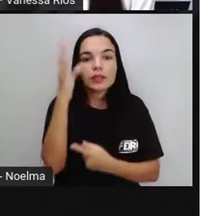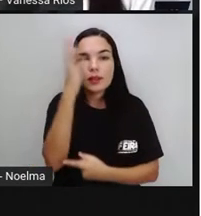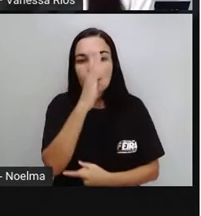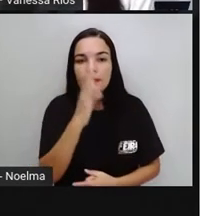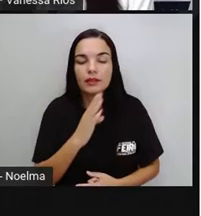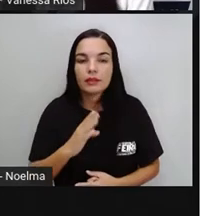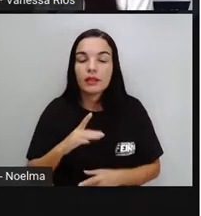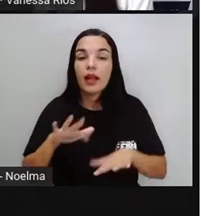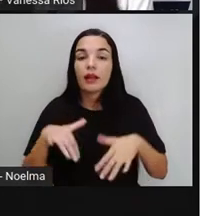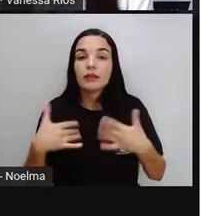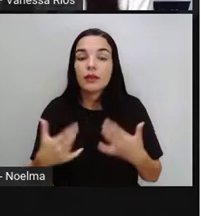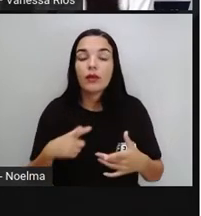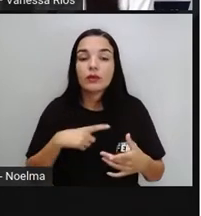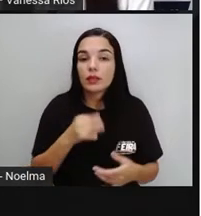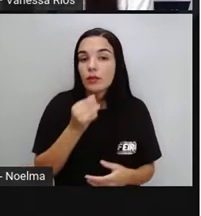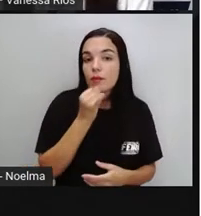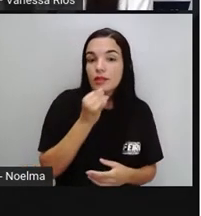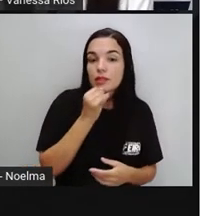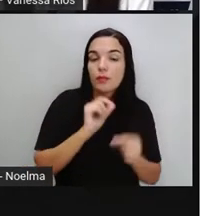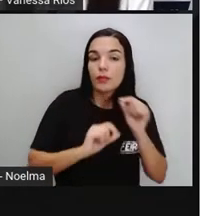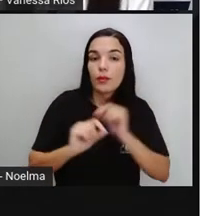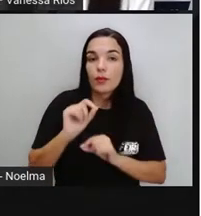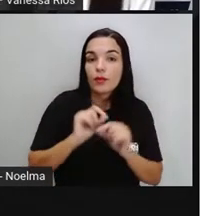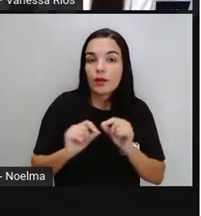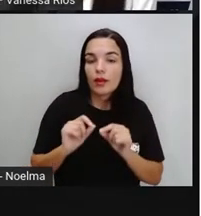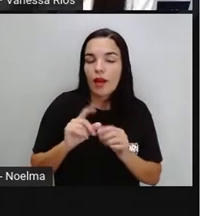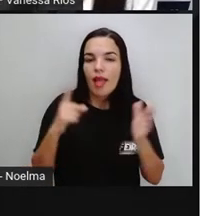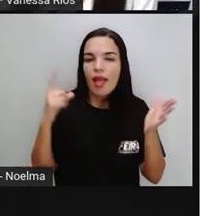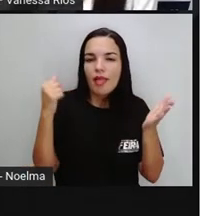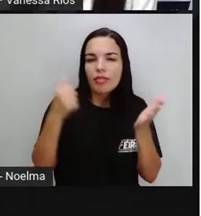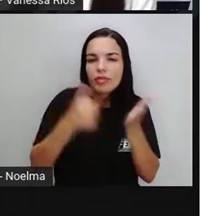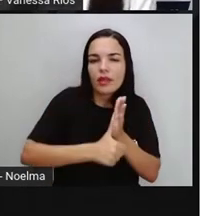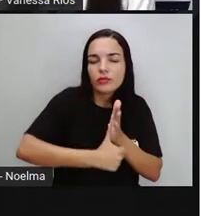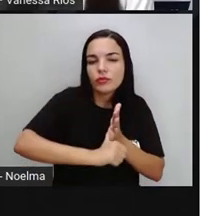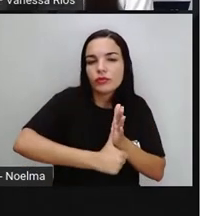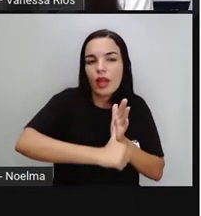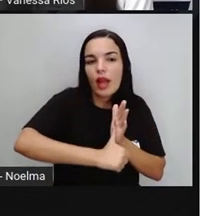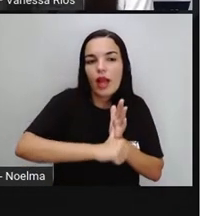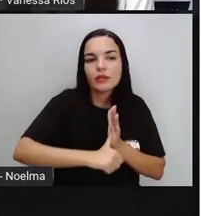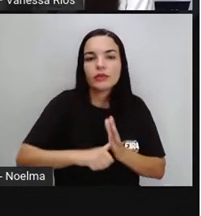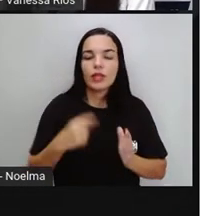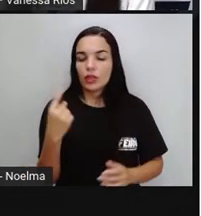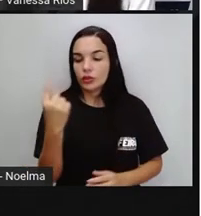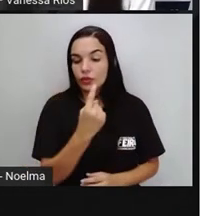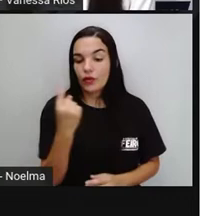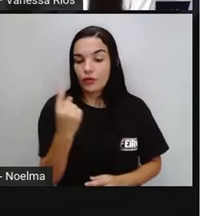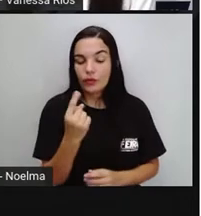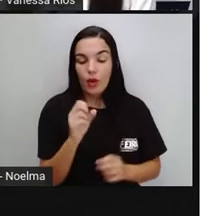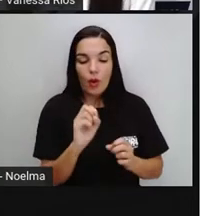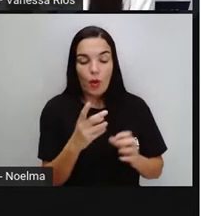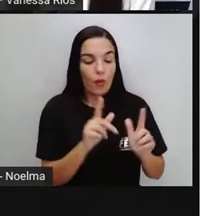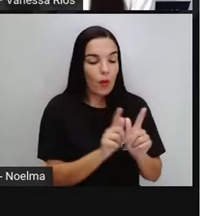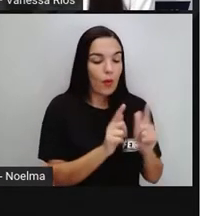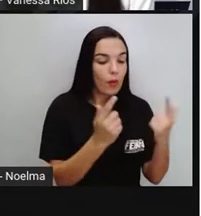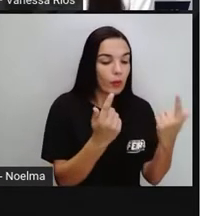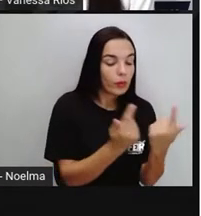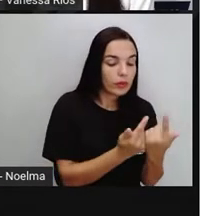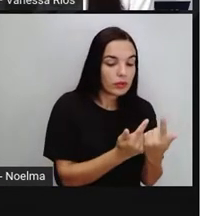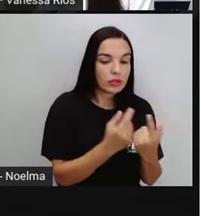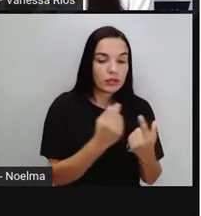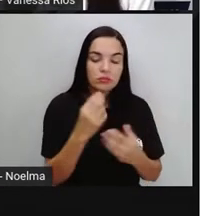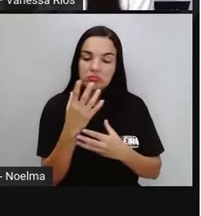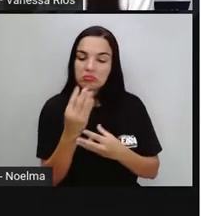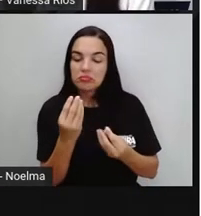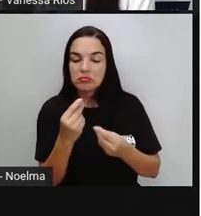eles vão estar relacionados diretamente com a identidade individual ou coletiva de determinados